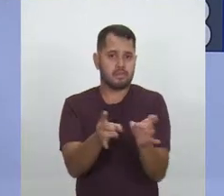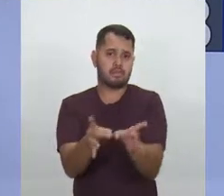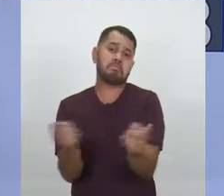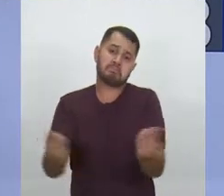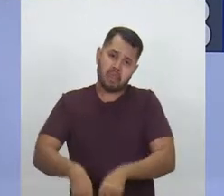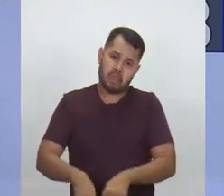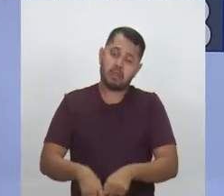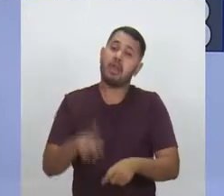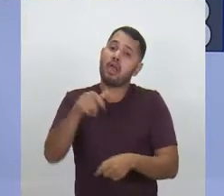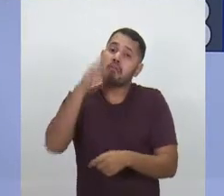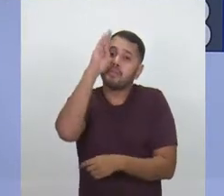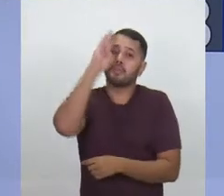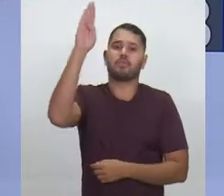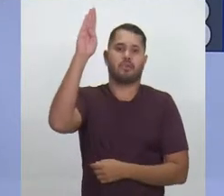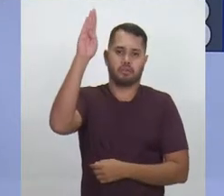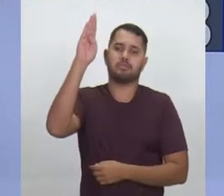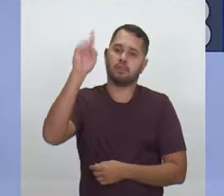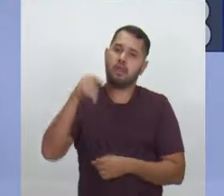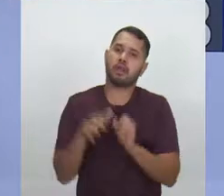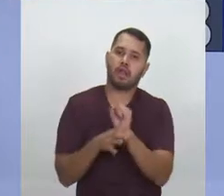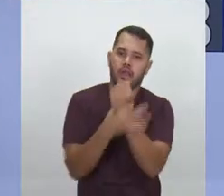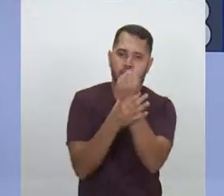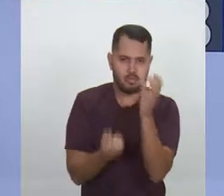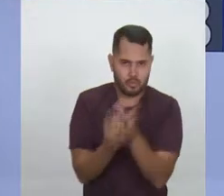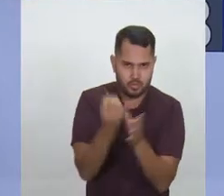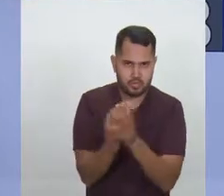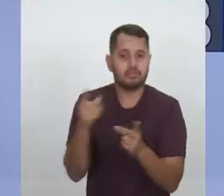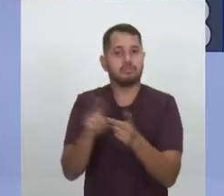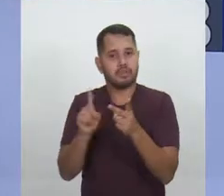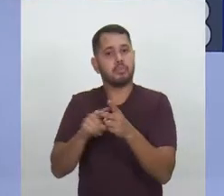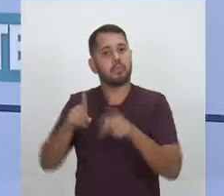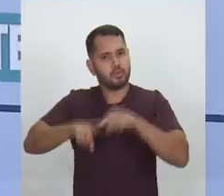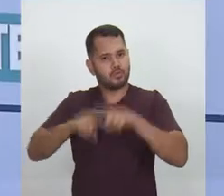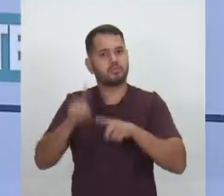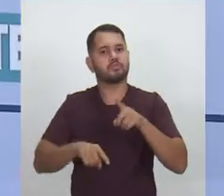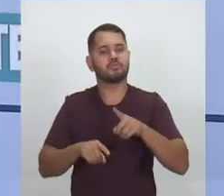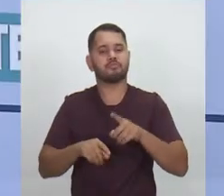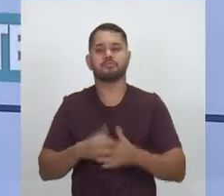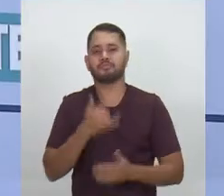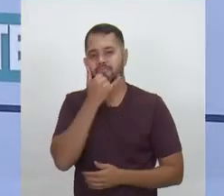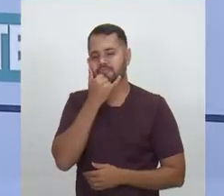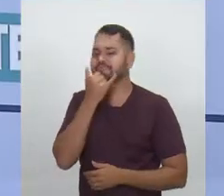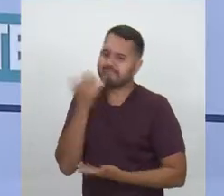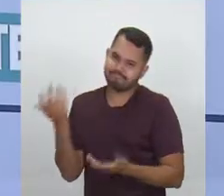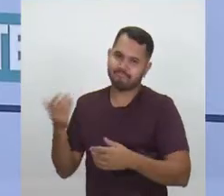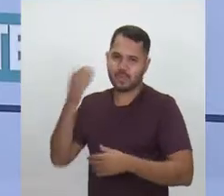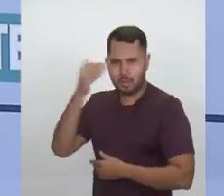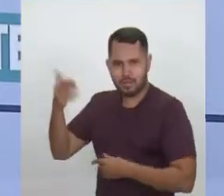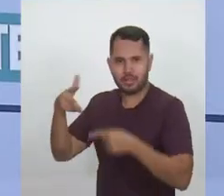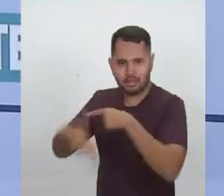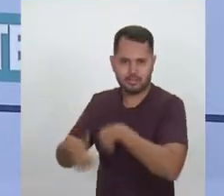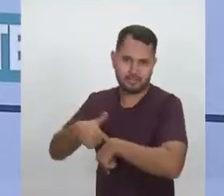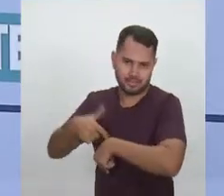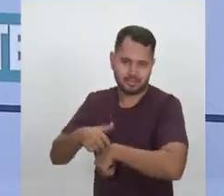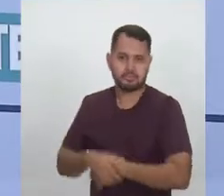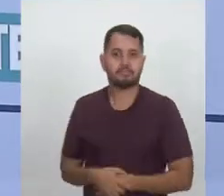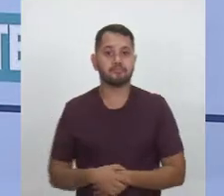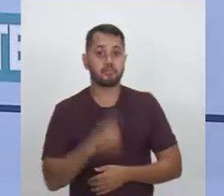Isso vai ser uma prioridade. Garantir a produção e fazer com que esse produto chegue mais... Obrigado. Um minuto para a réplica.